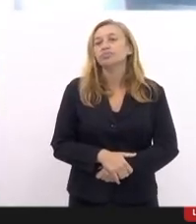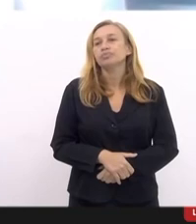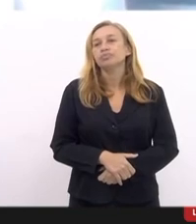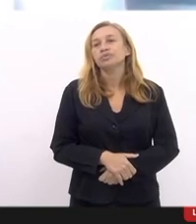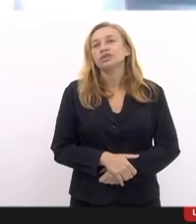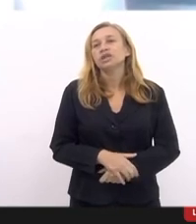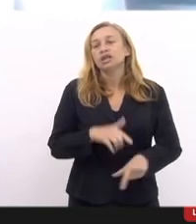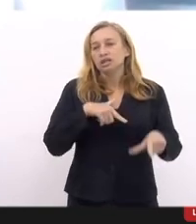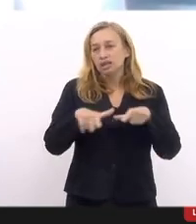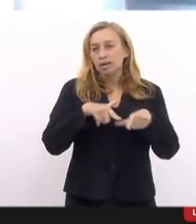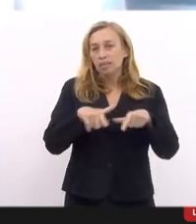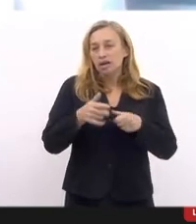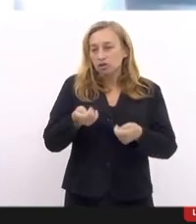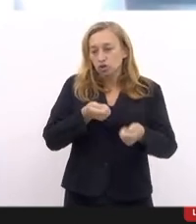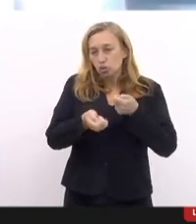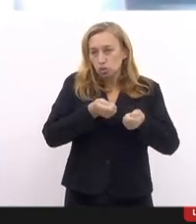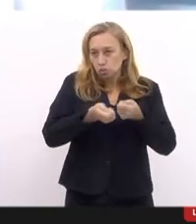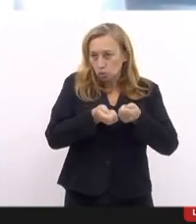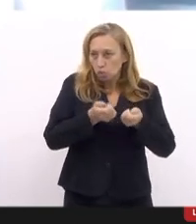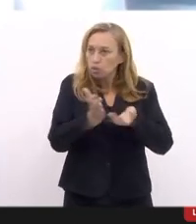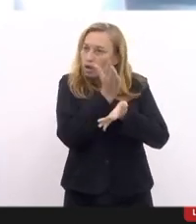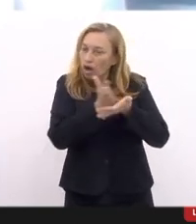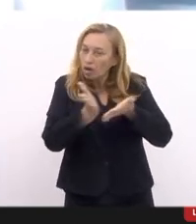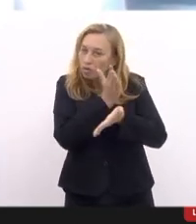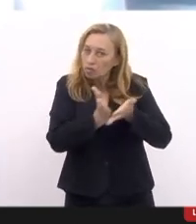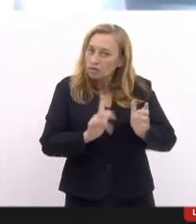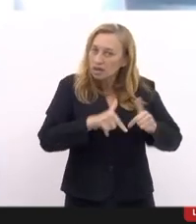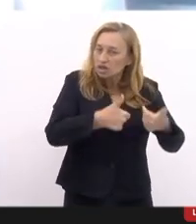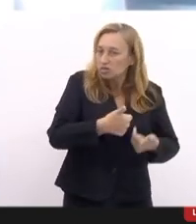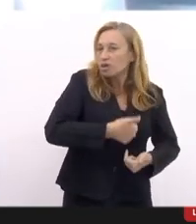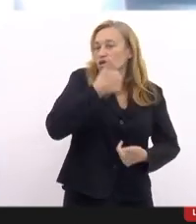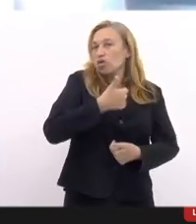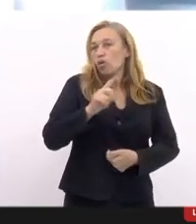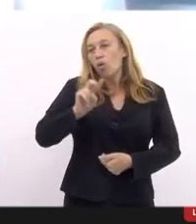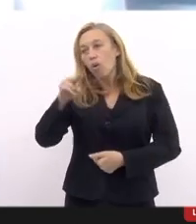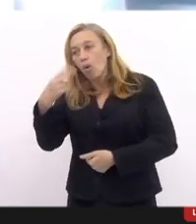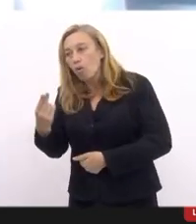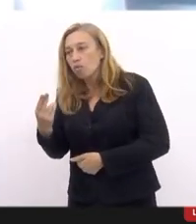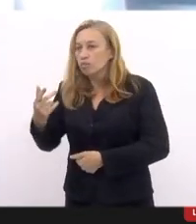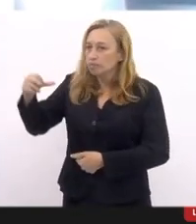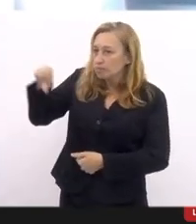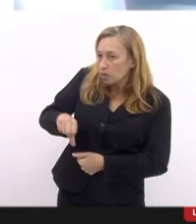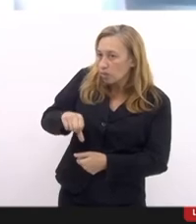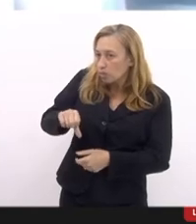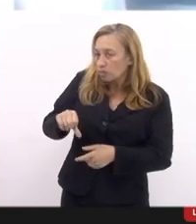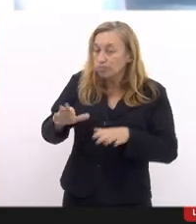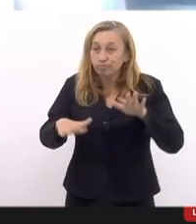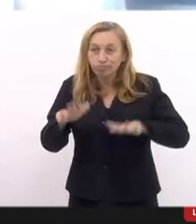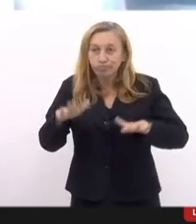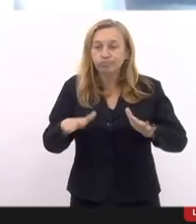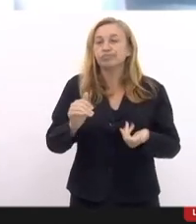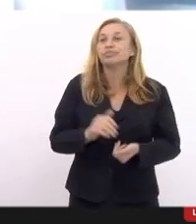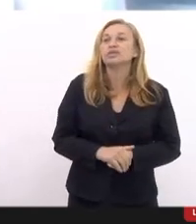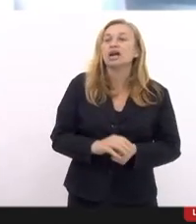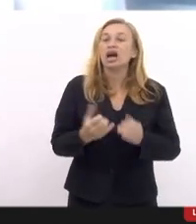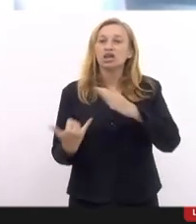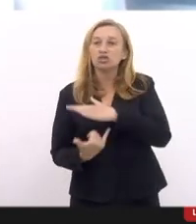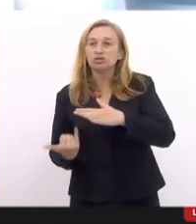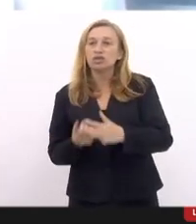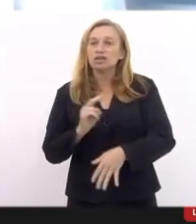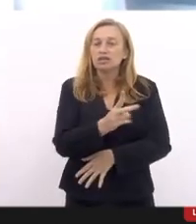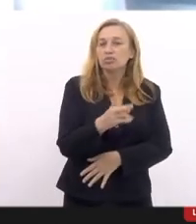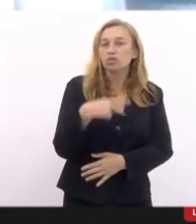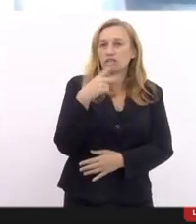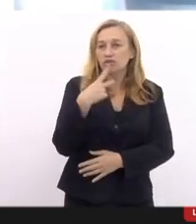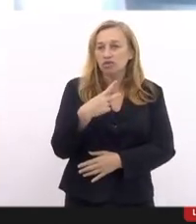serviços de controle, alguns funcionam melhor, outros funcionam pior, mas é claro que a instituição, gente sempre quando fala